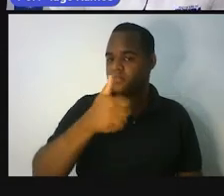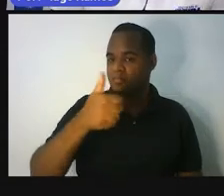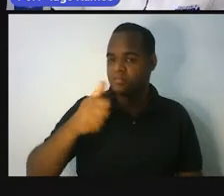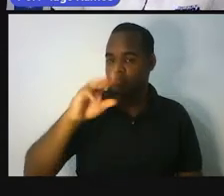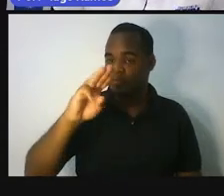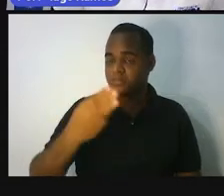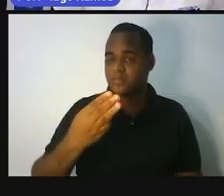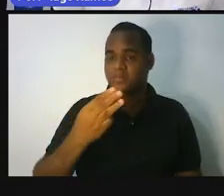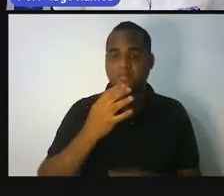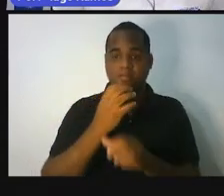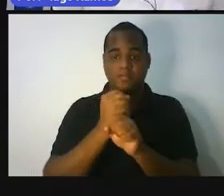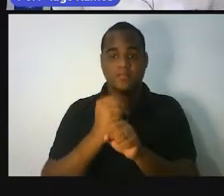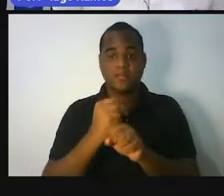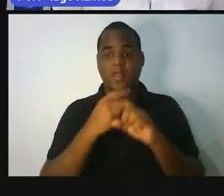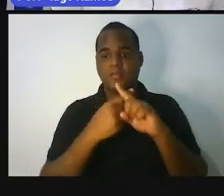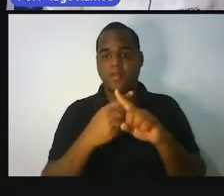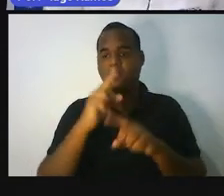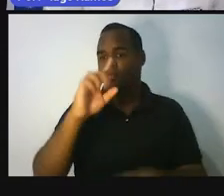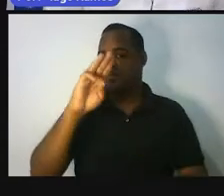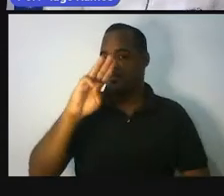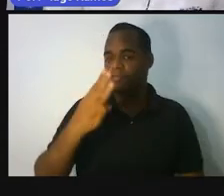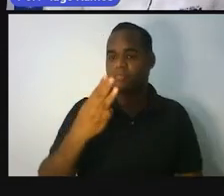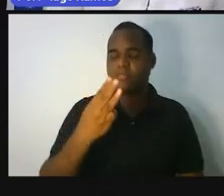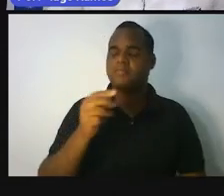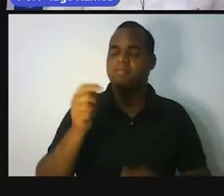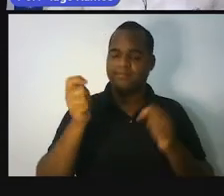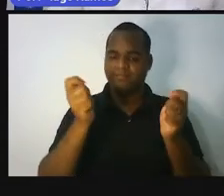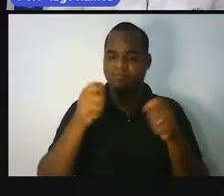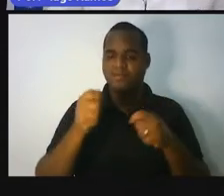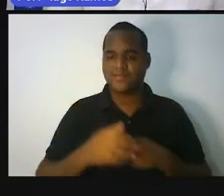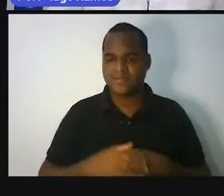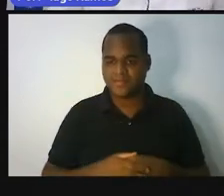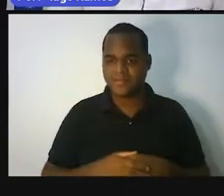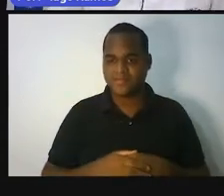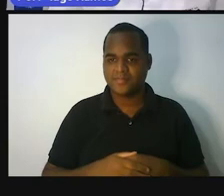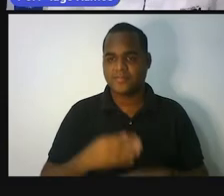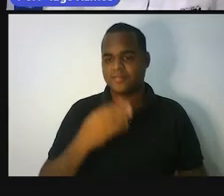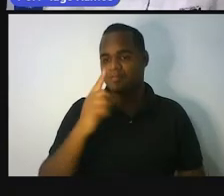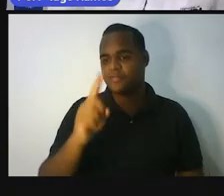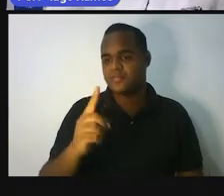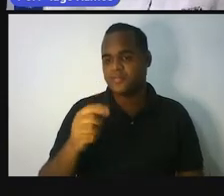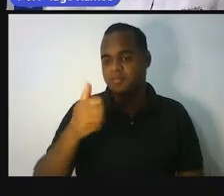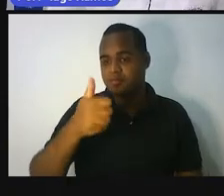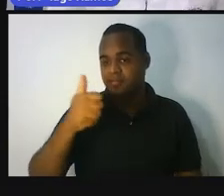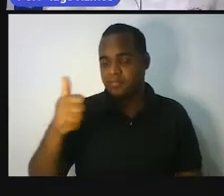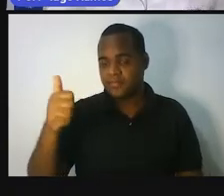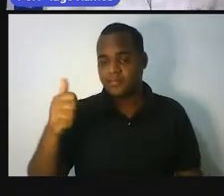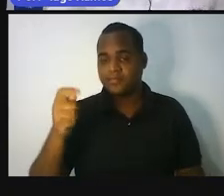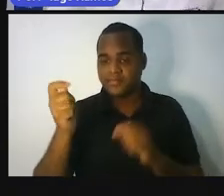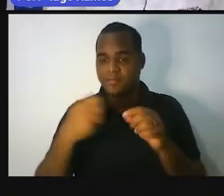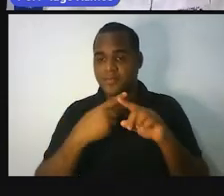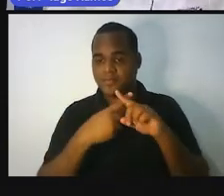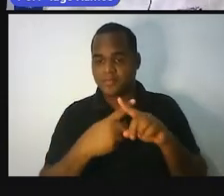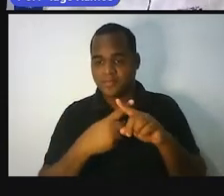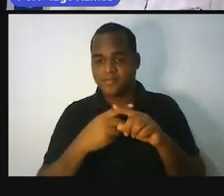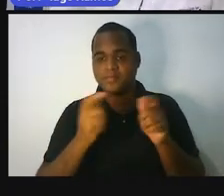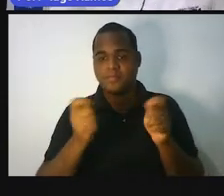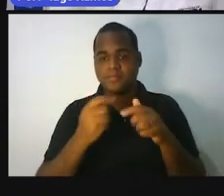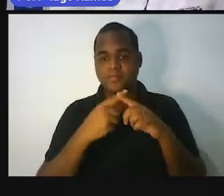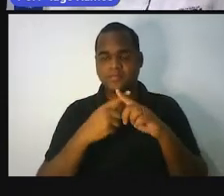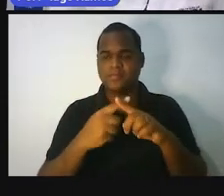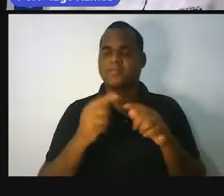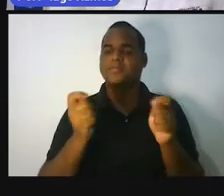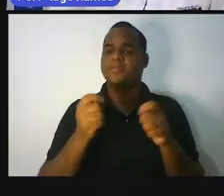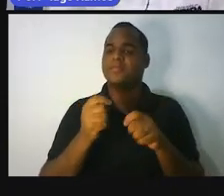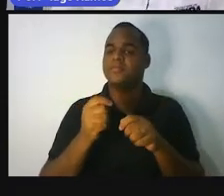multiplicar por 1 milhão, tá? 1.111 multiplicado por 1 milhão. Vai dar um